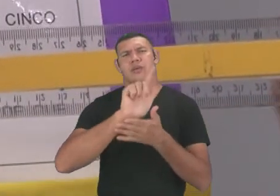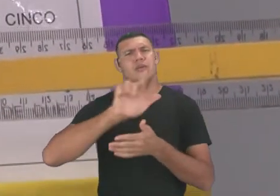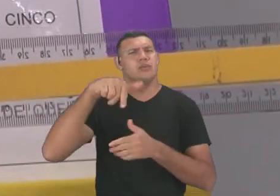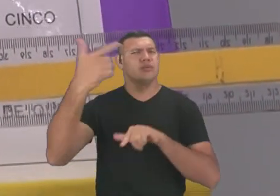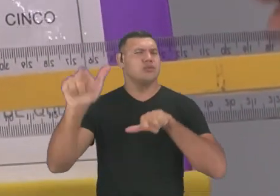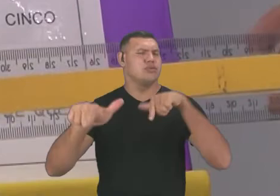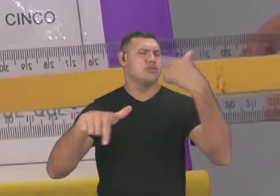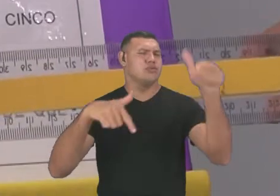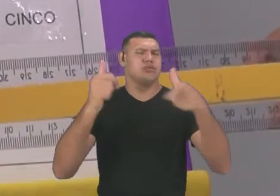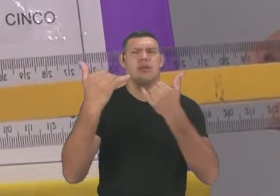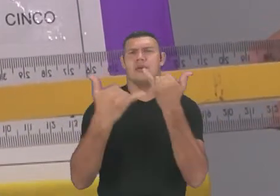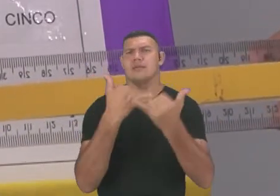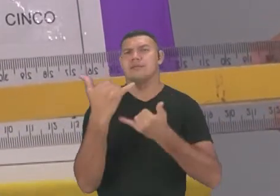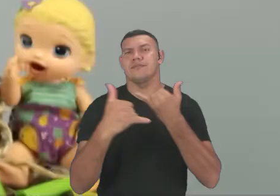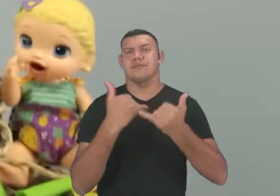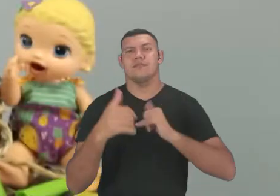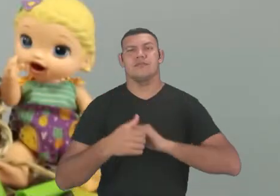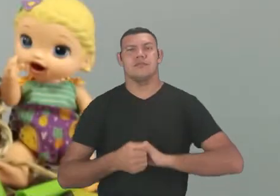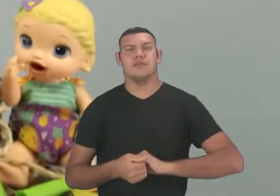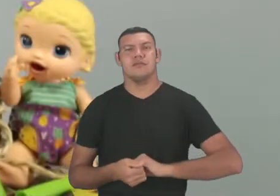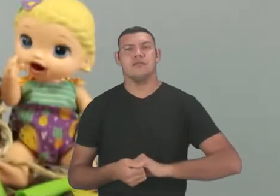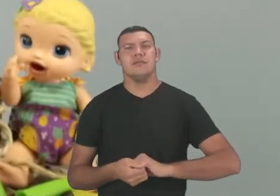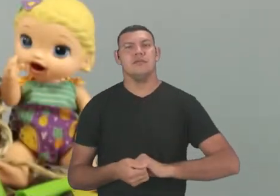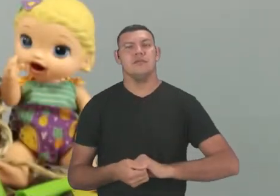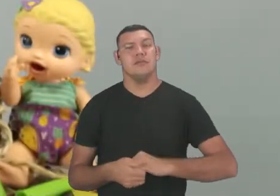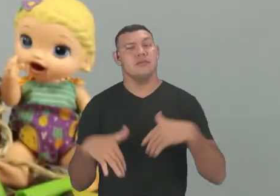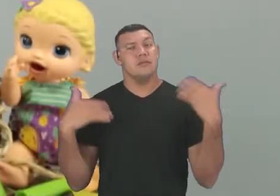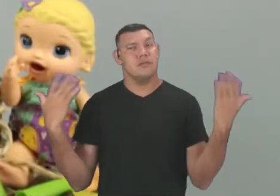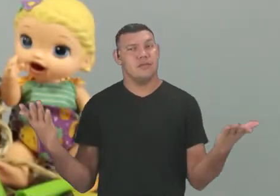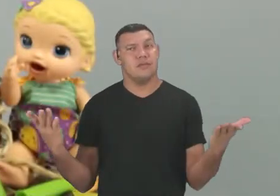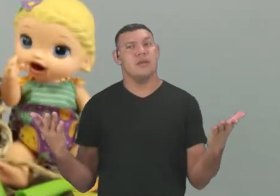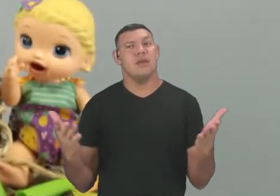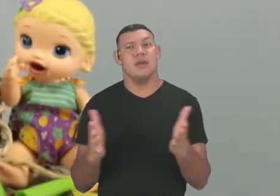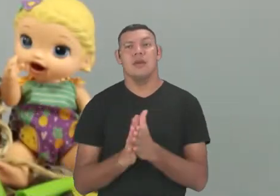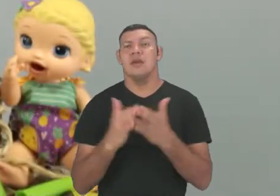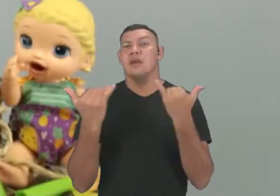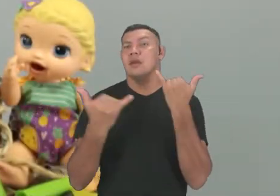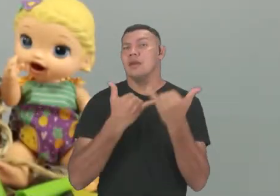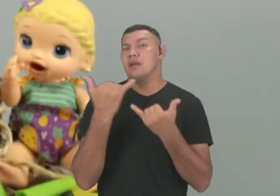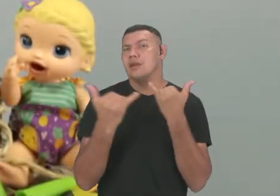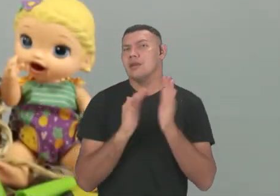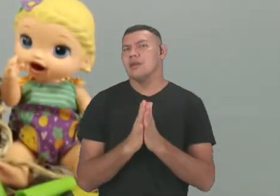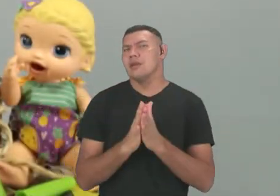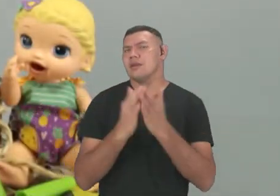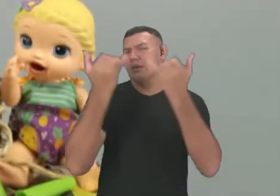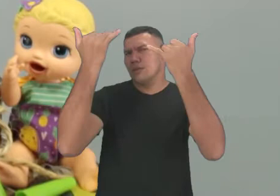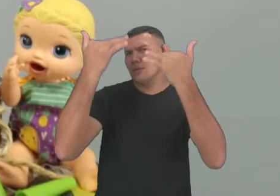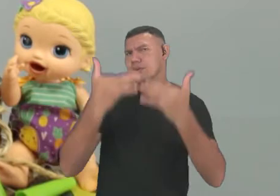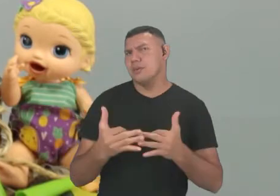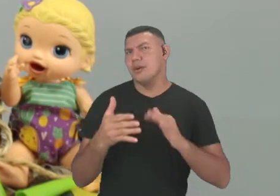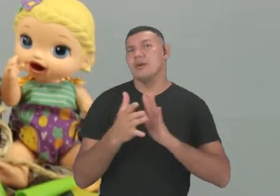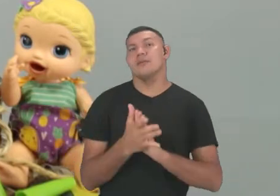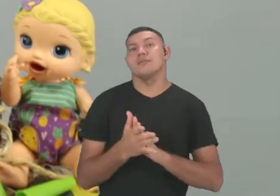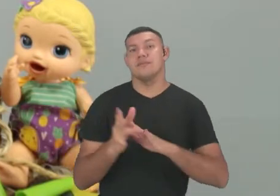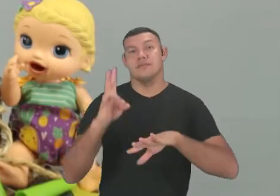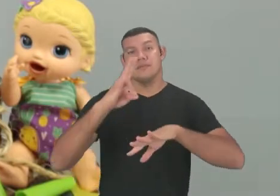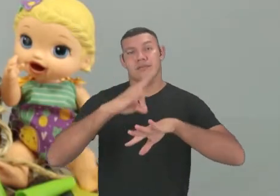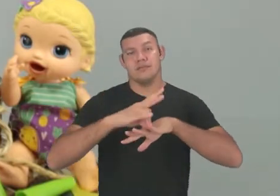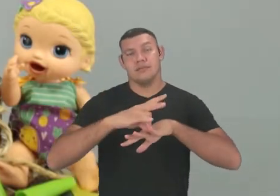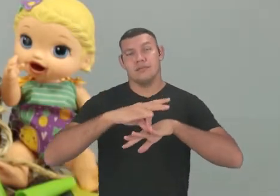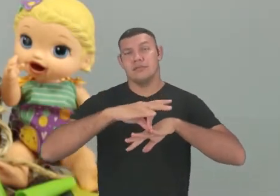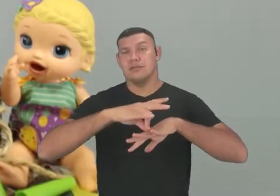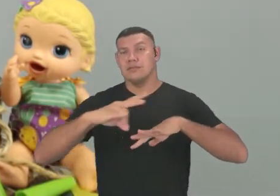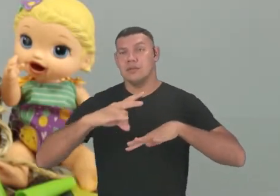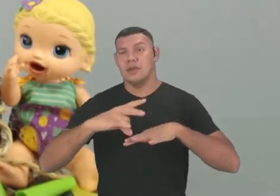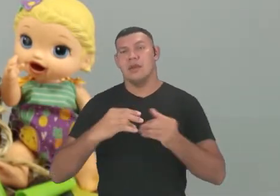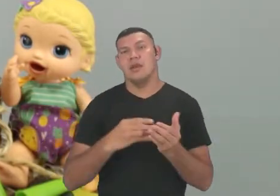Dentre várias outras brincadeiras. Então, vamos lá. Uma das brincadeiras que eu quero falar um pouquinho é a passe anel. Alguém sabe